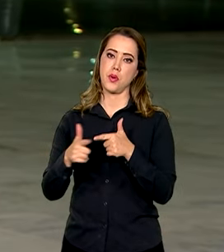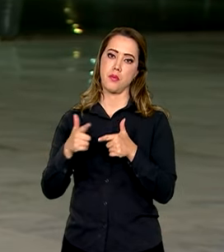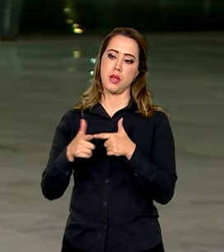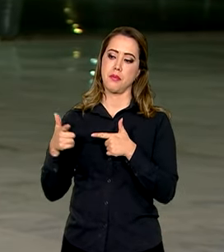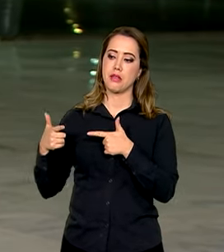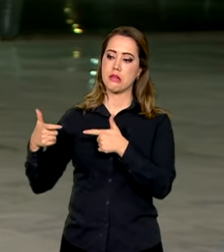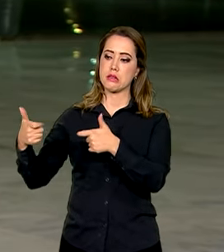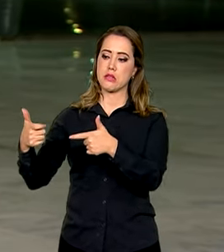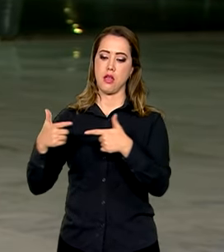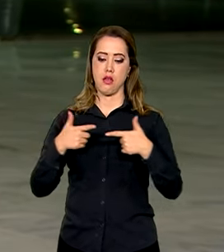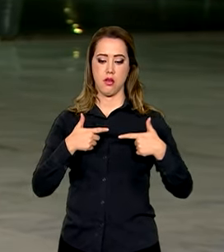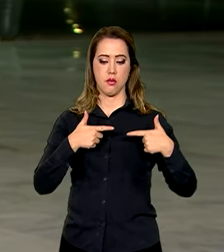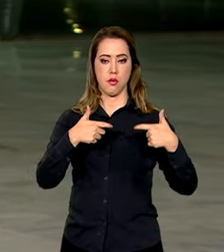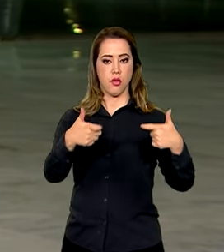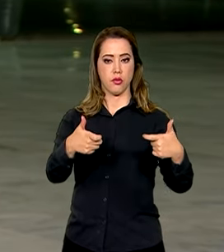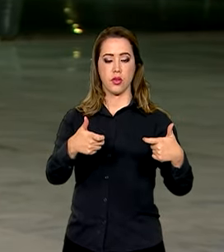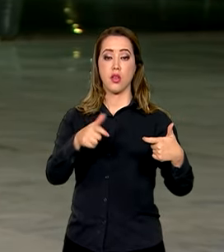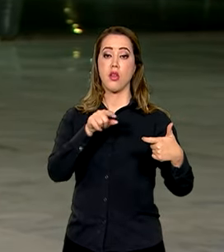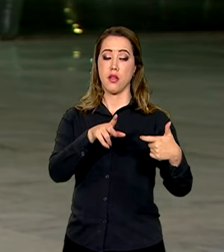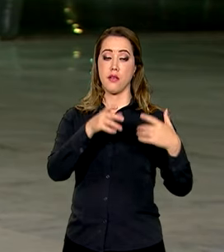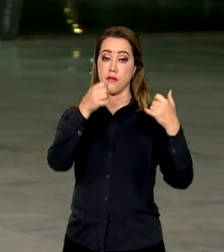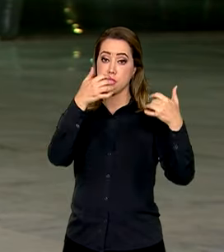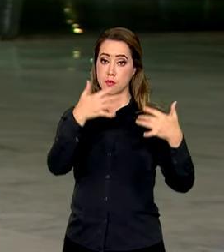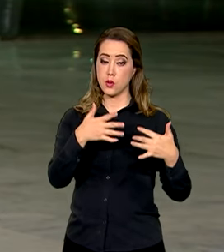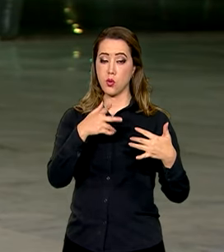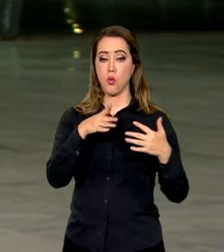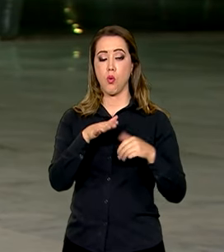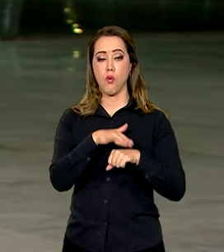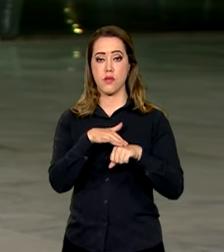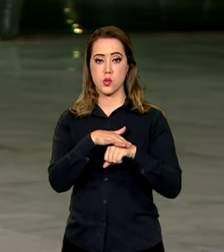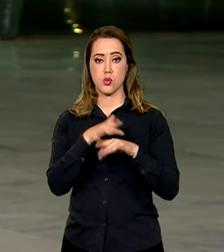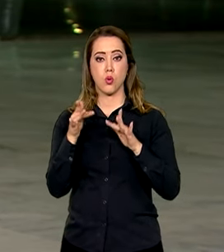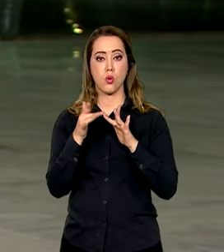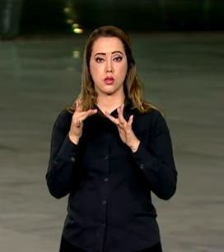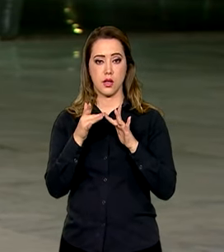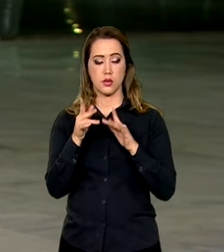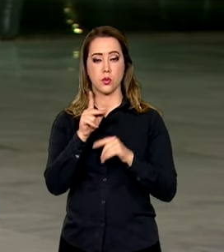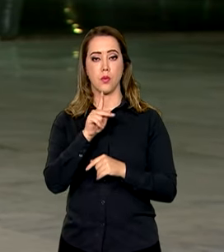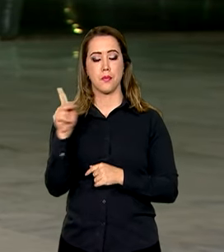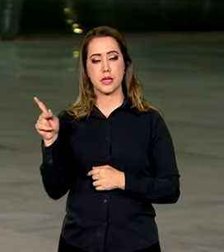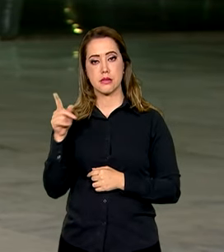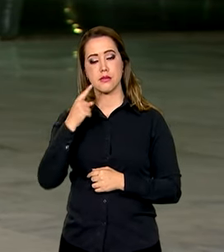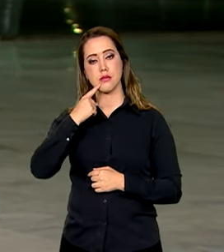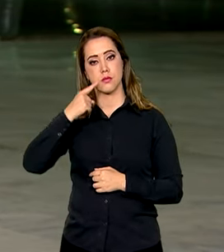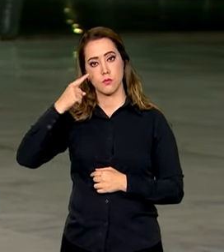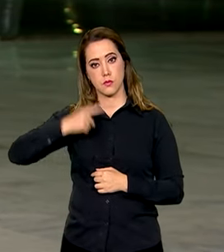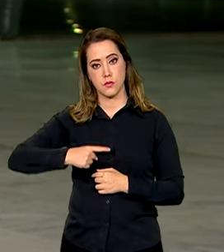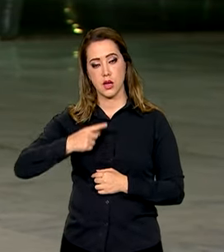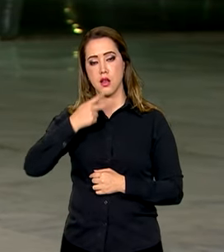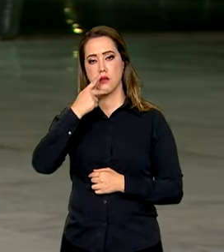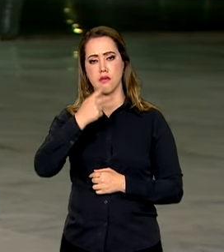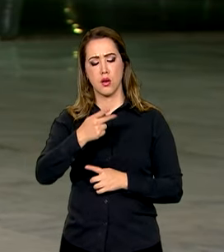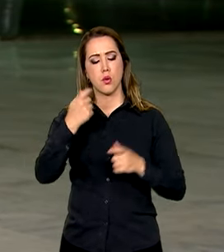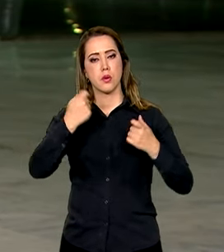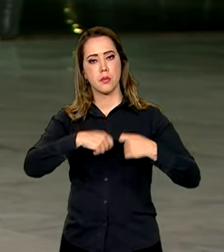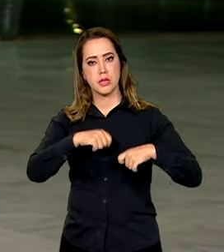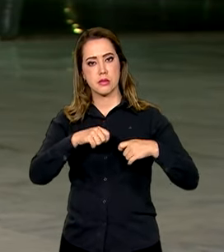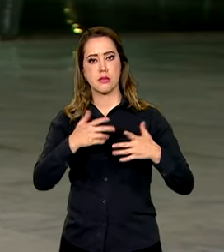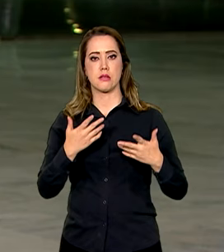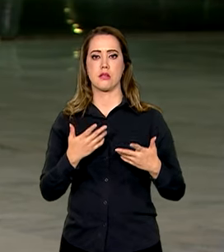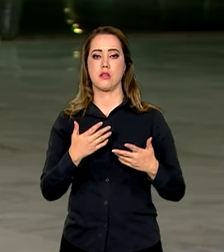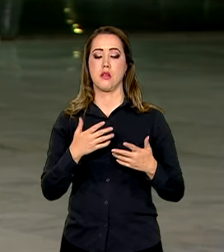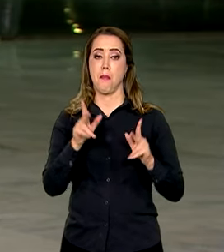na Ucrânia ao falar com o presidente russo Vladimir Putin por telefone. Lula reafirmou a disposição do governo